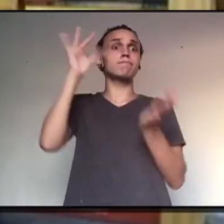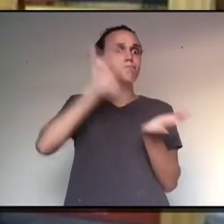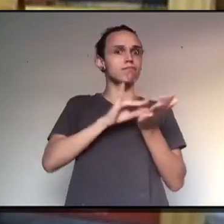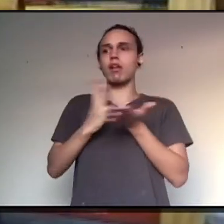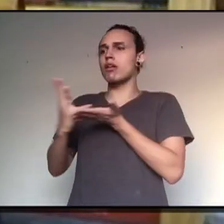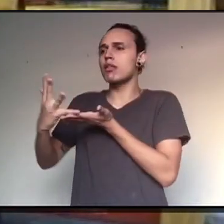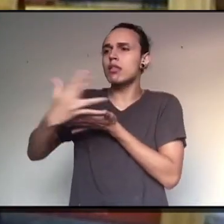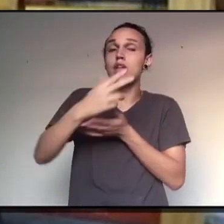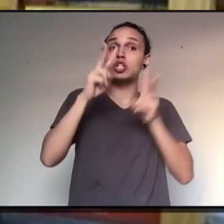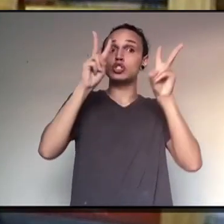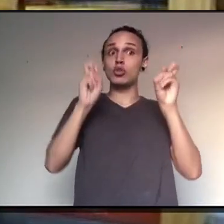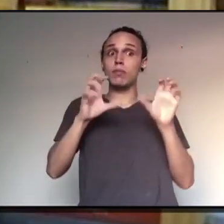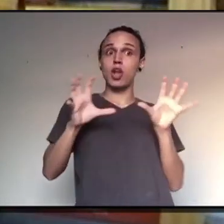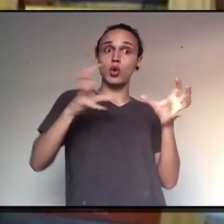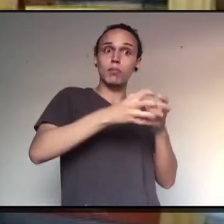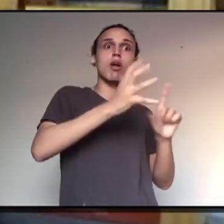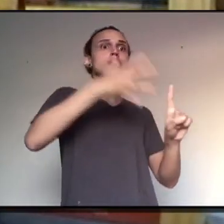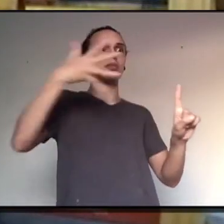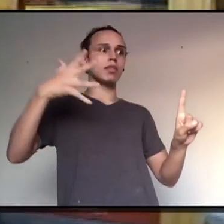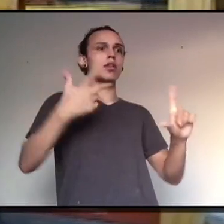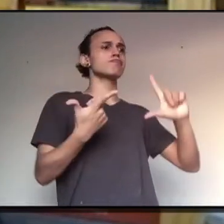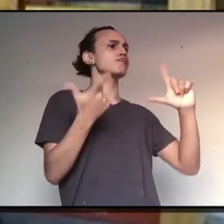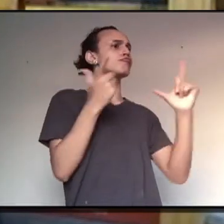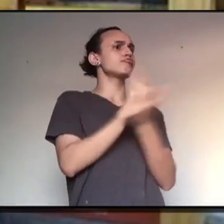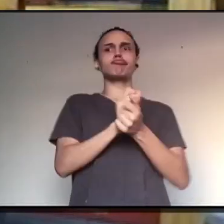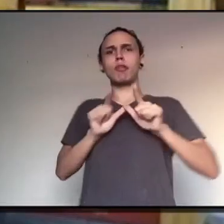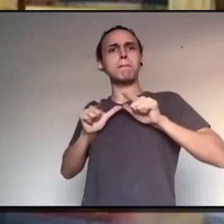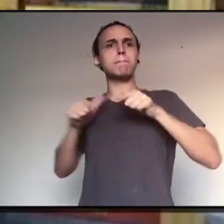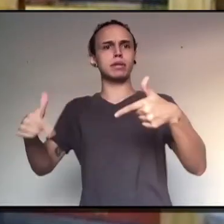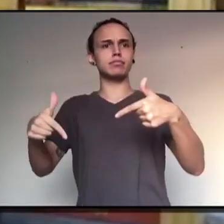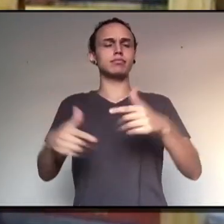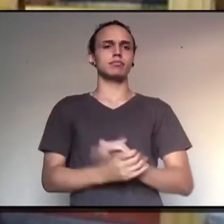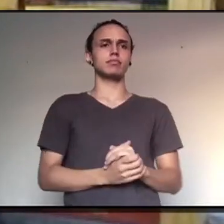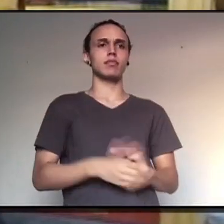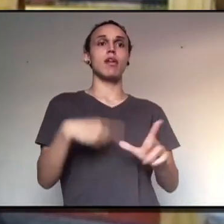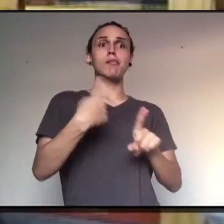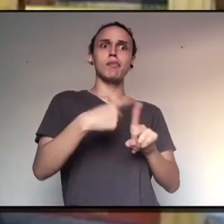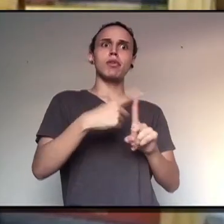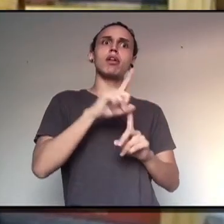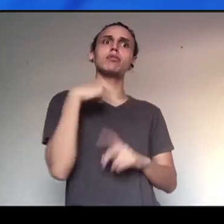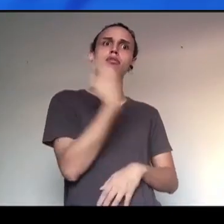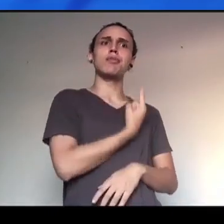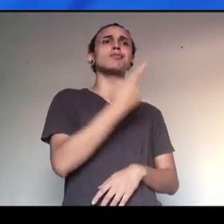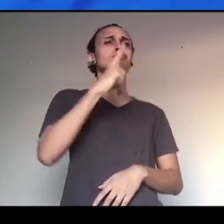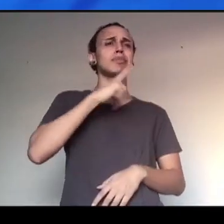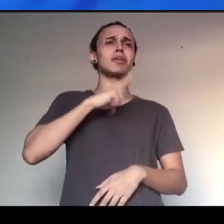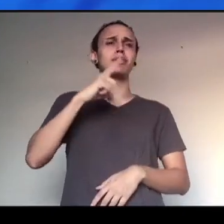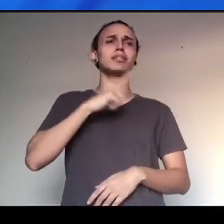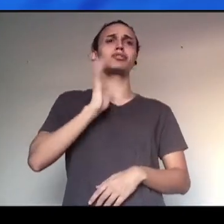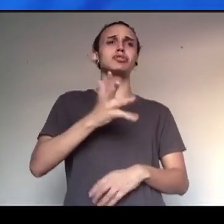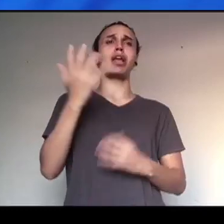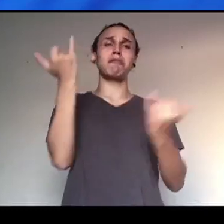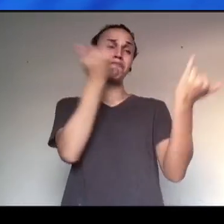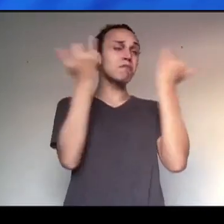coleta de dados oficiais sobre a população LGBT LGBT e colocar em prática tudo que já foi pensado. Porque a gente já